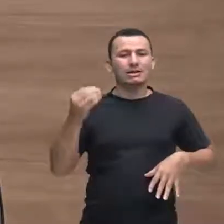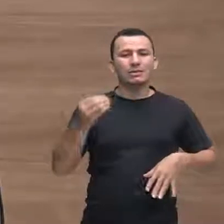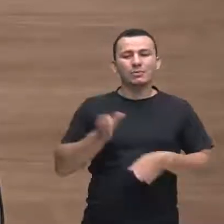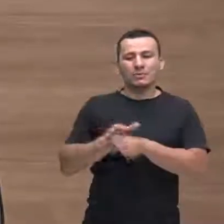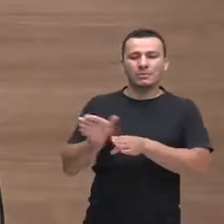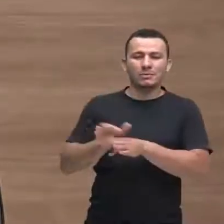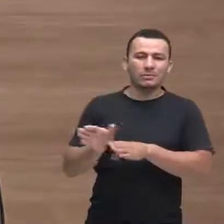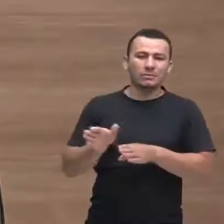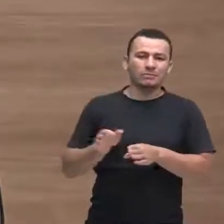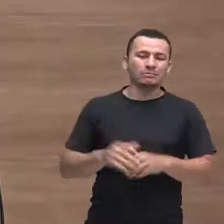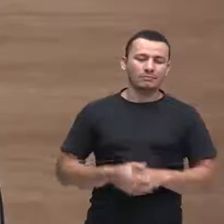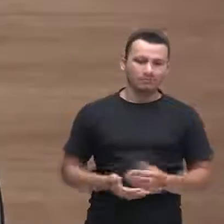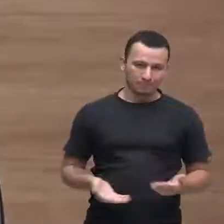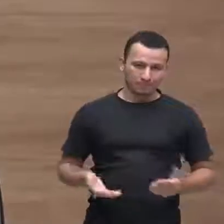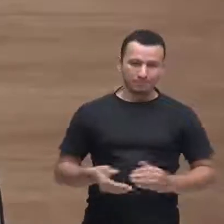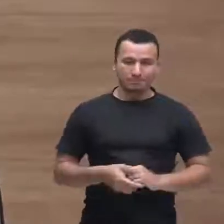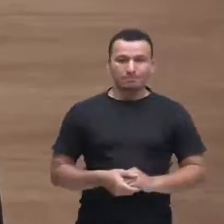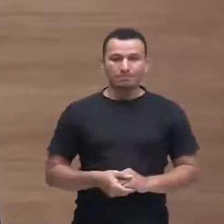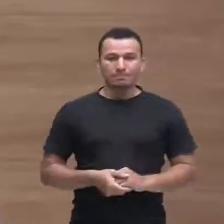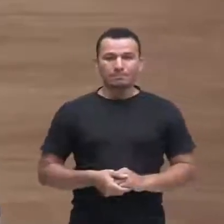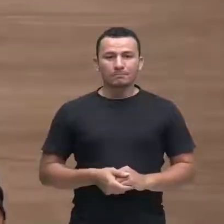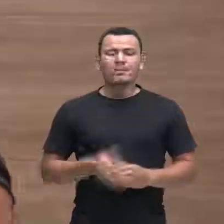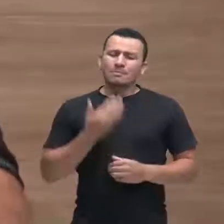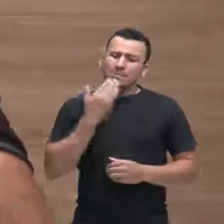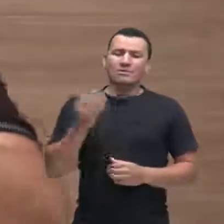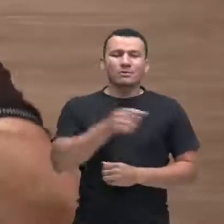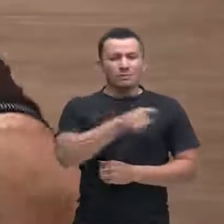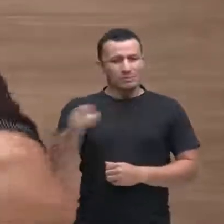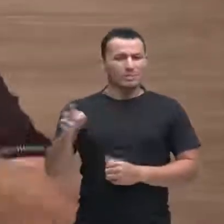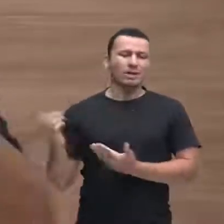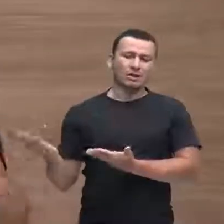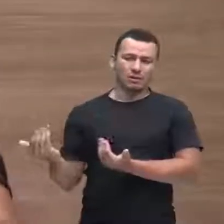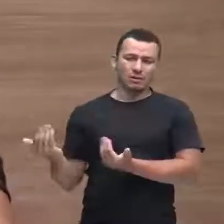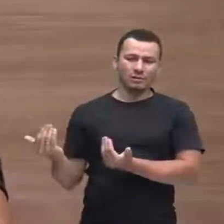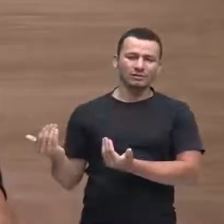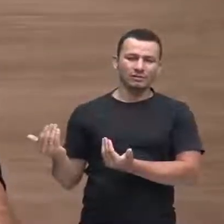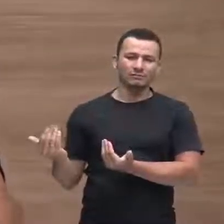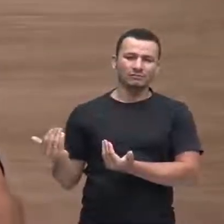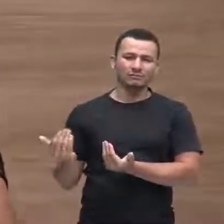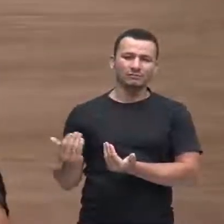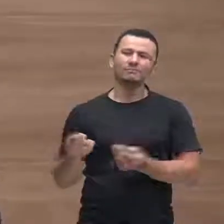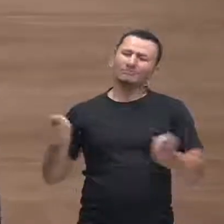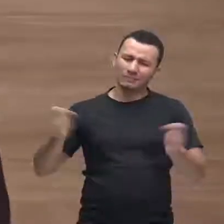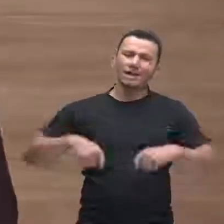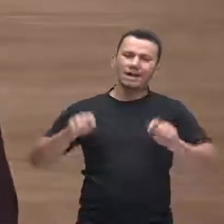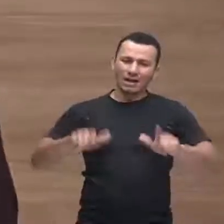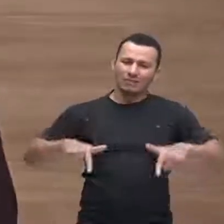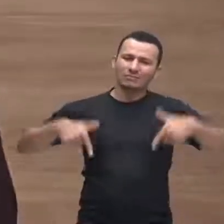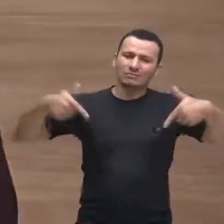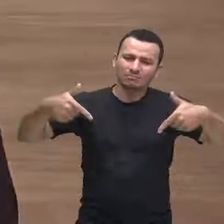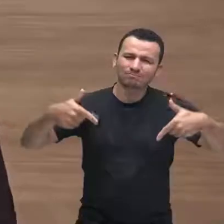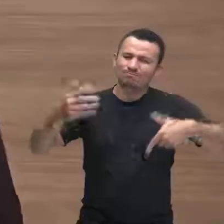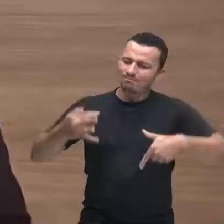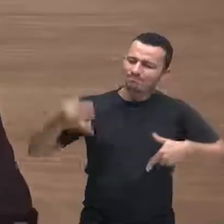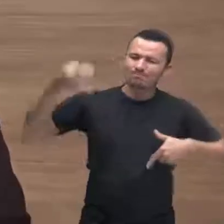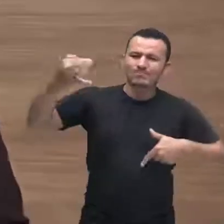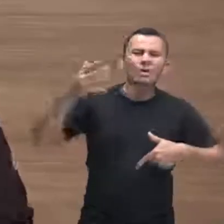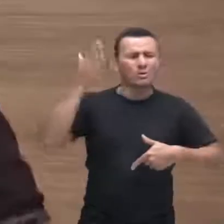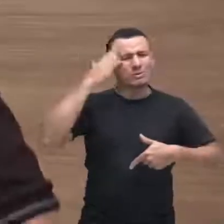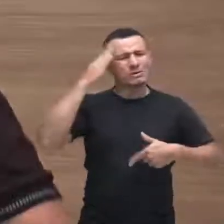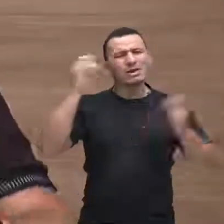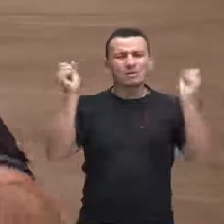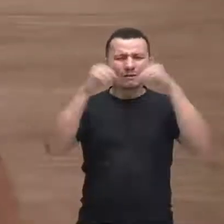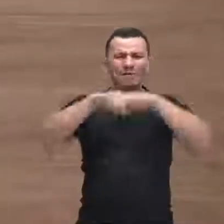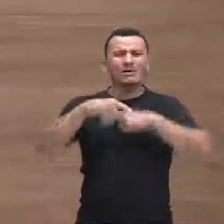então eu peço a vocês que vocês possam ir além das dificuldades que vocês vão